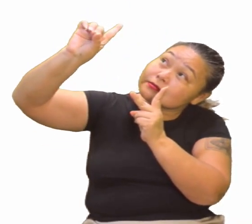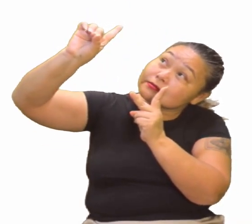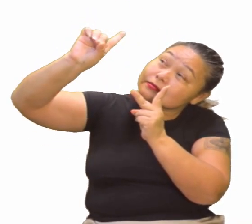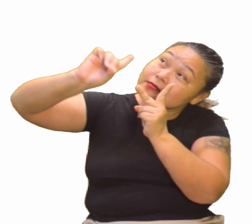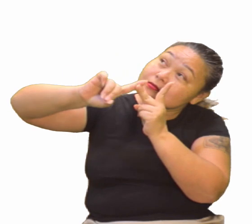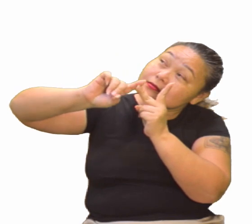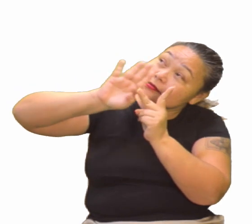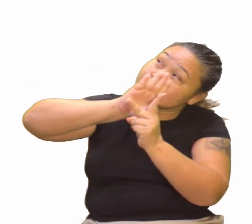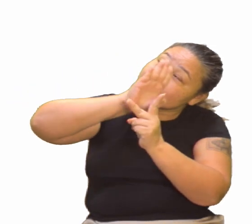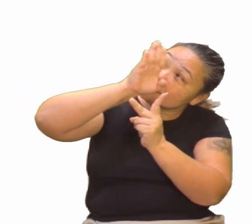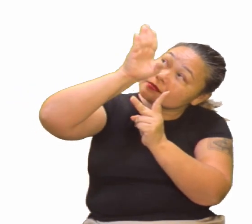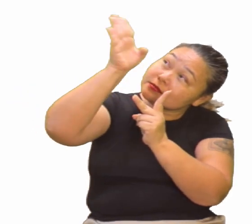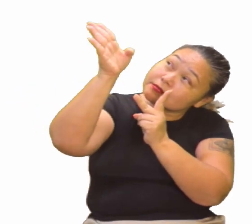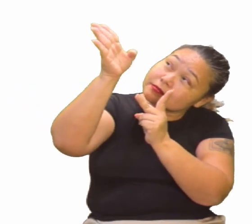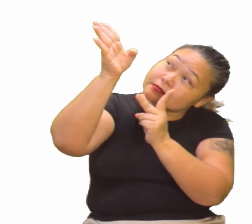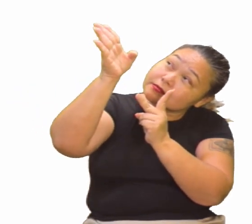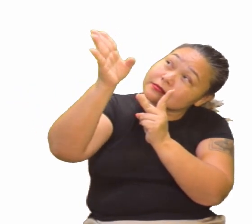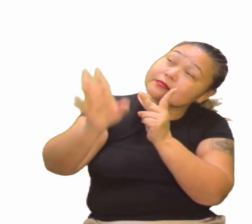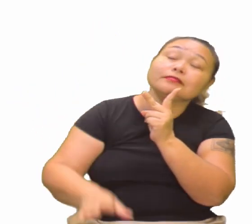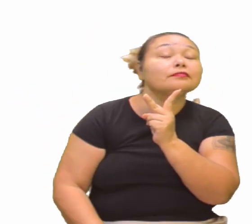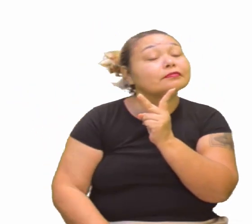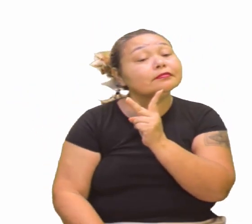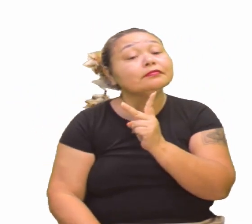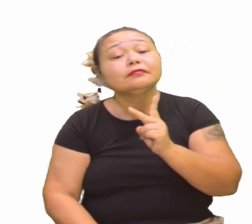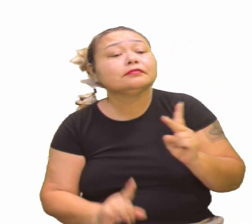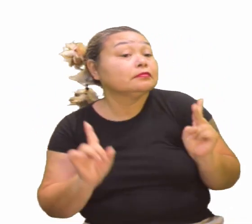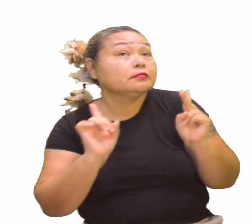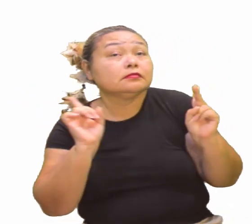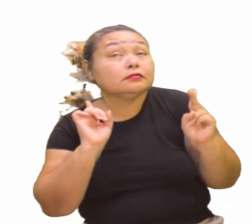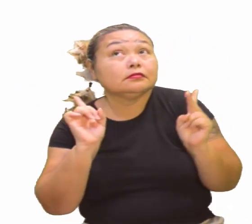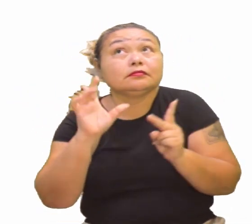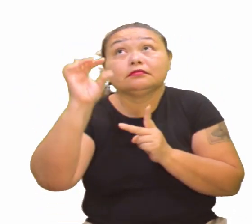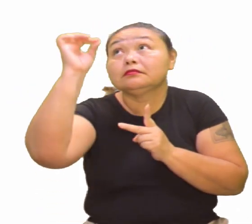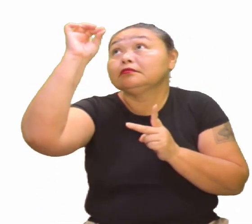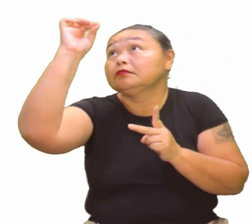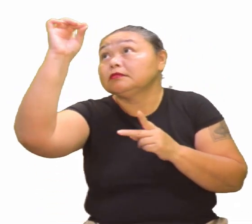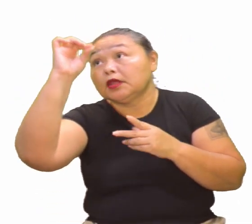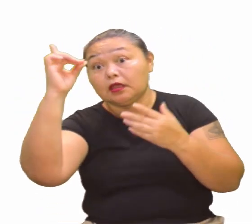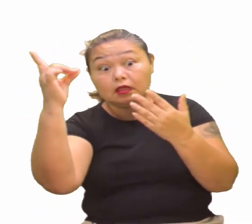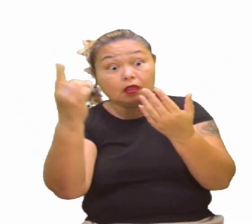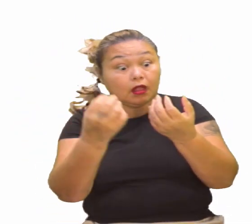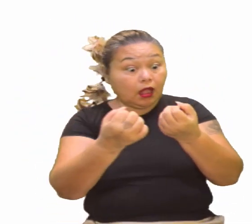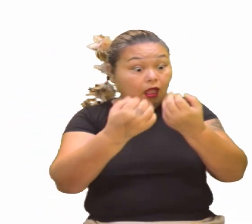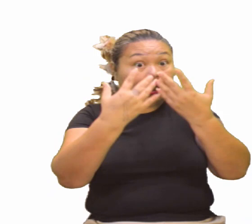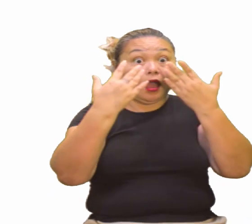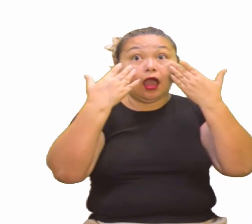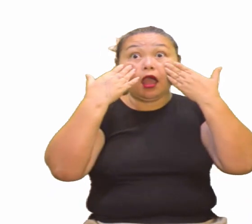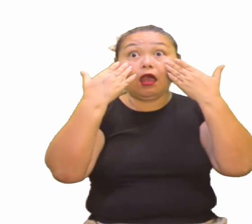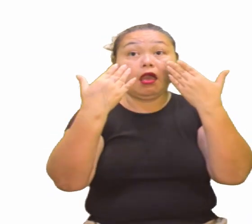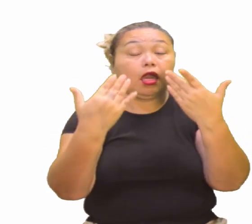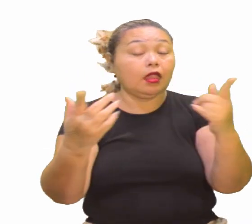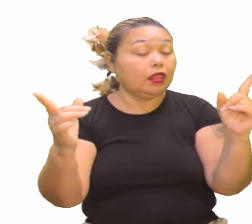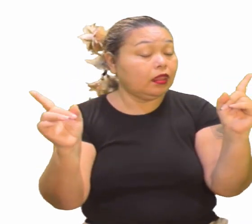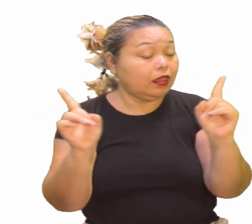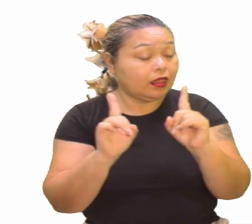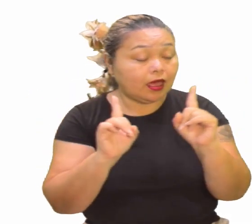E o centro, Deus no centro. Então, assim, não que Deus aparecia para eles, etc. Não.